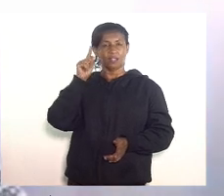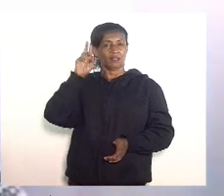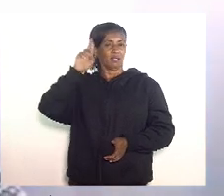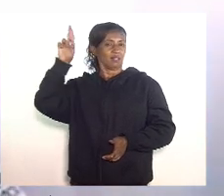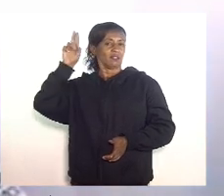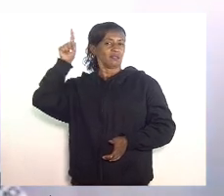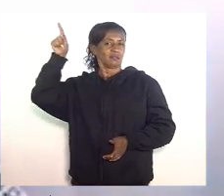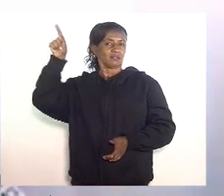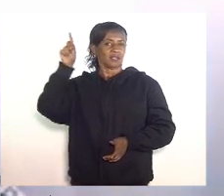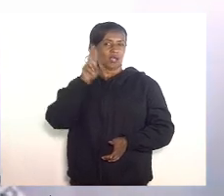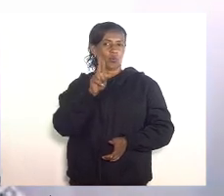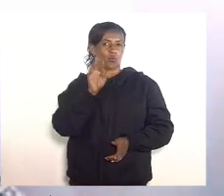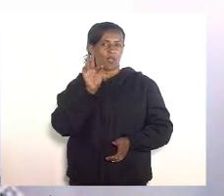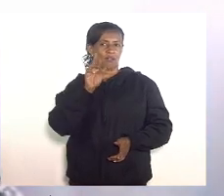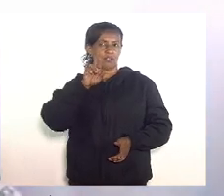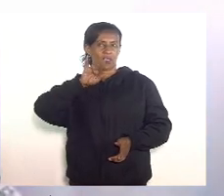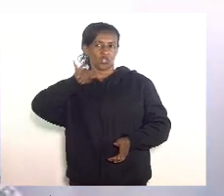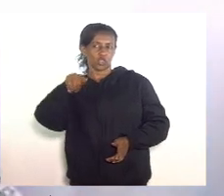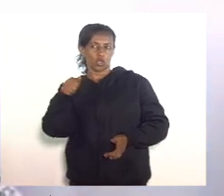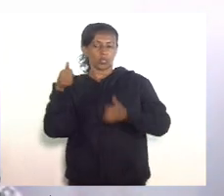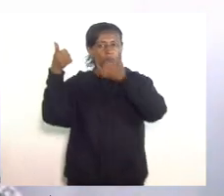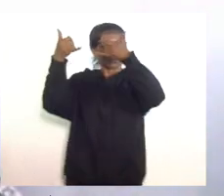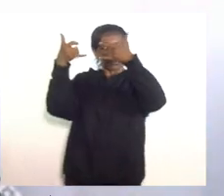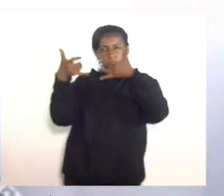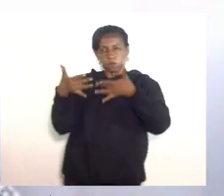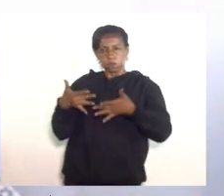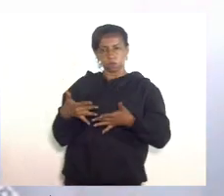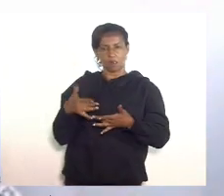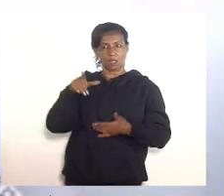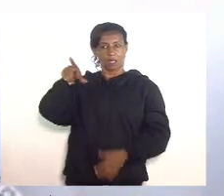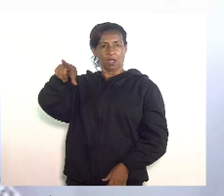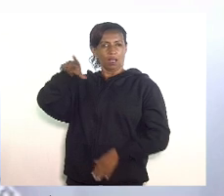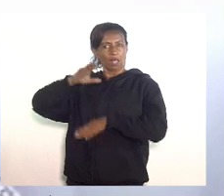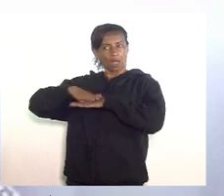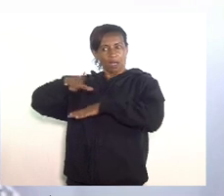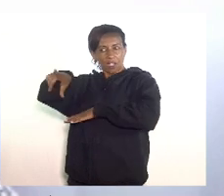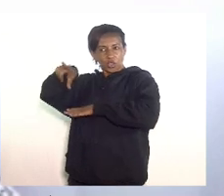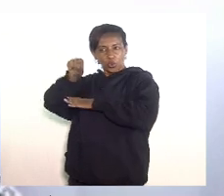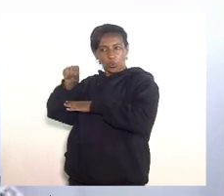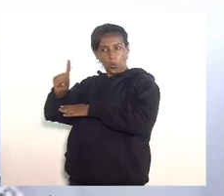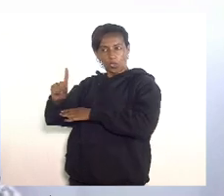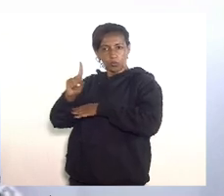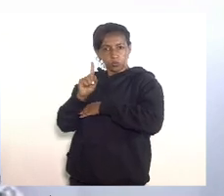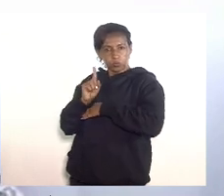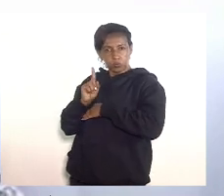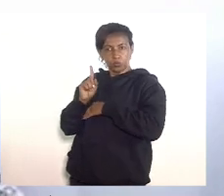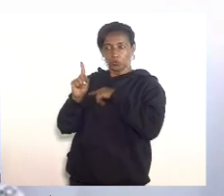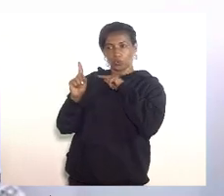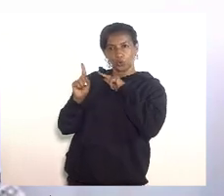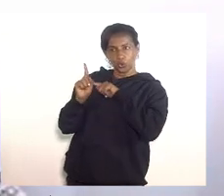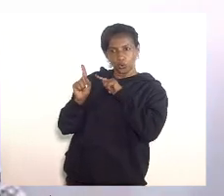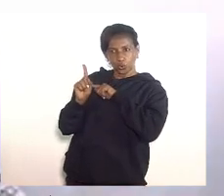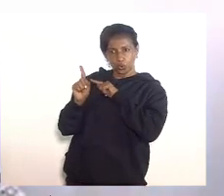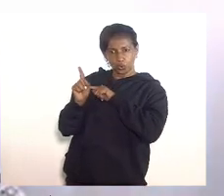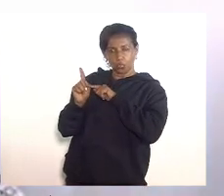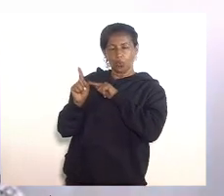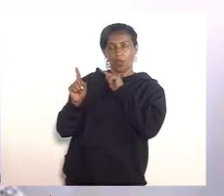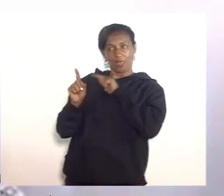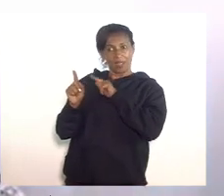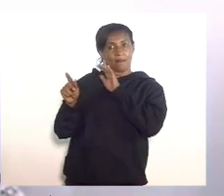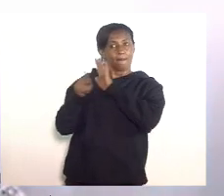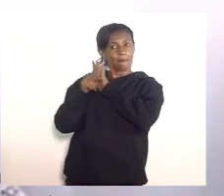faz questão de esclarecer que a indicação de um dos integrantes embora seja ele integrante da